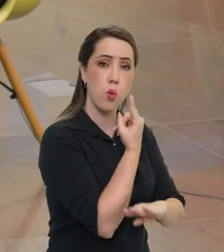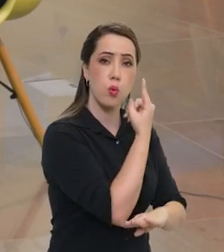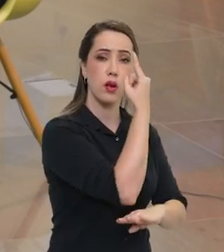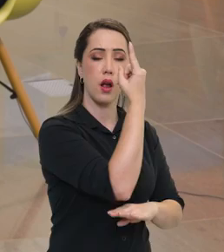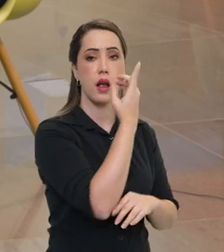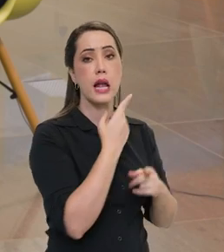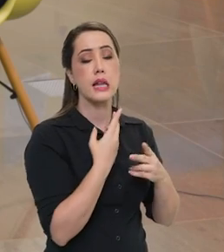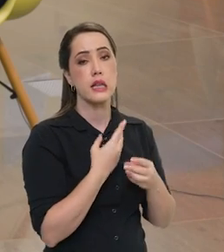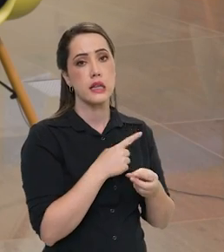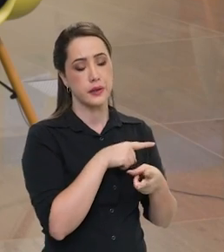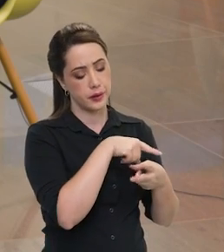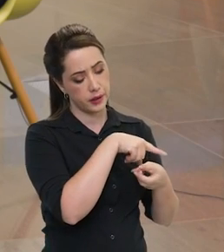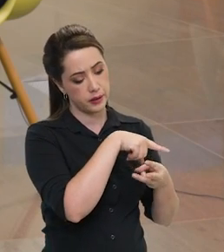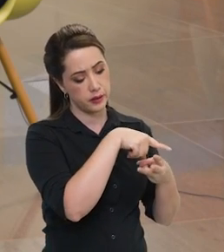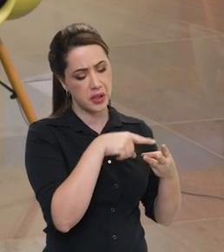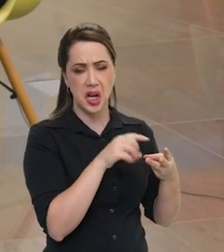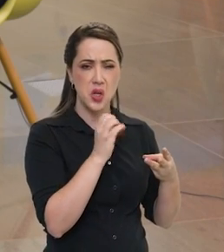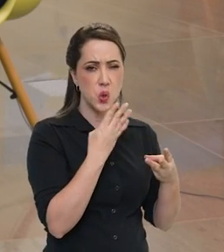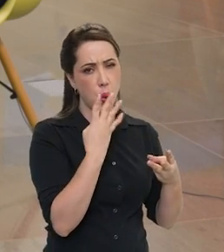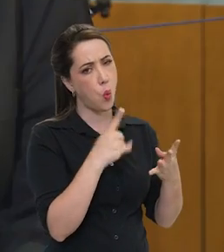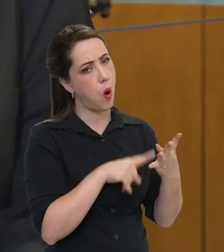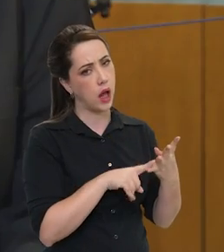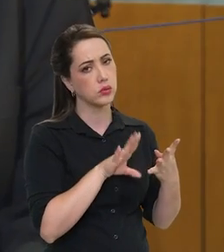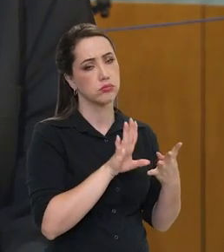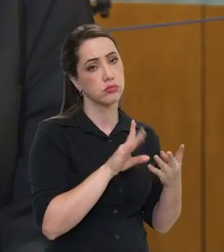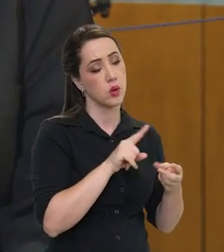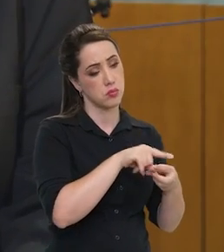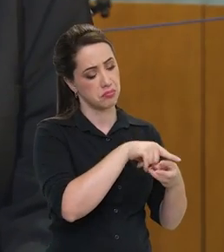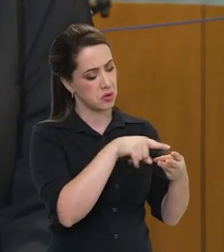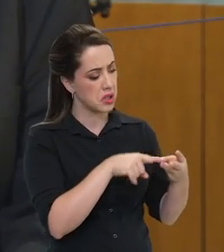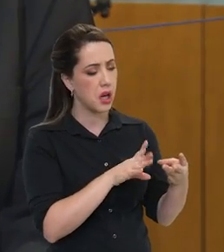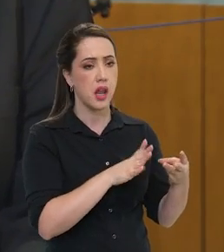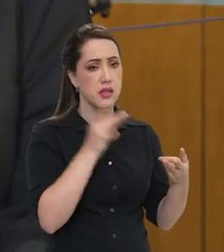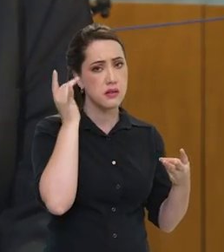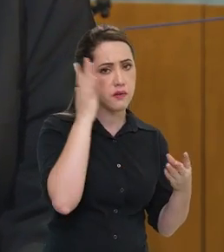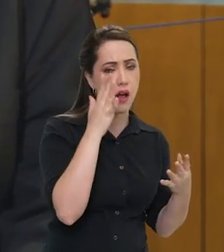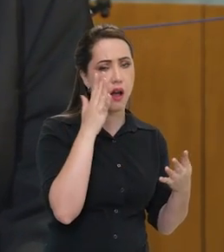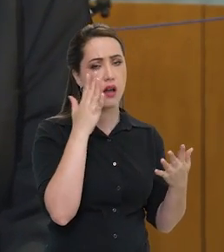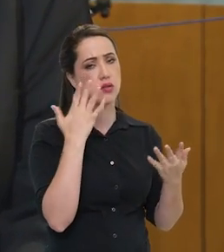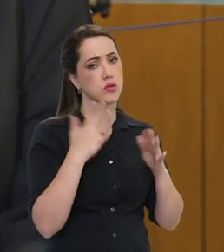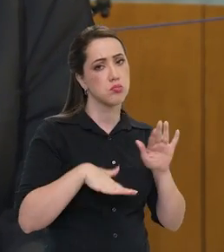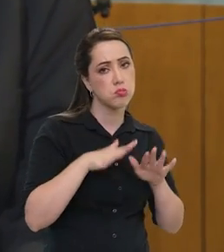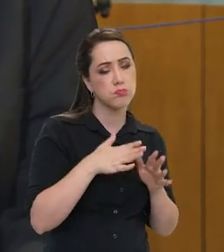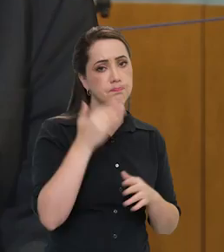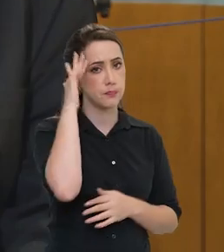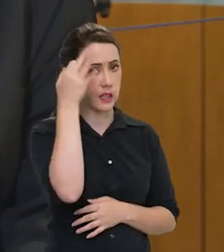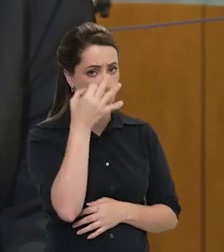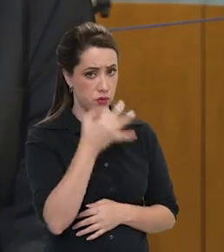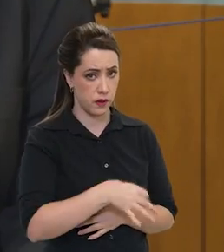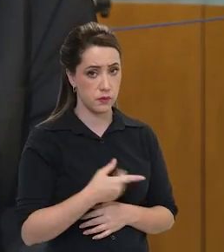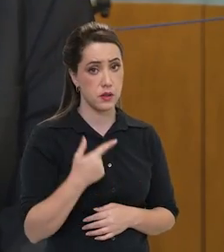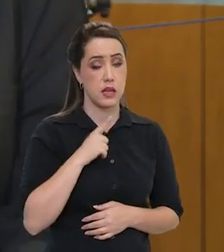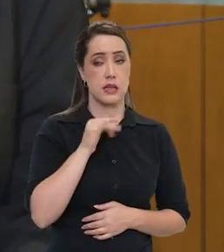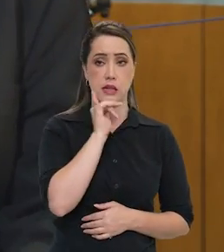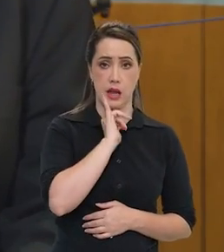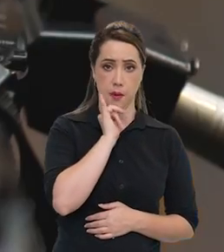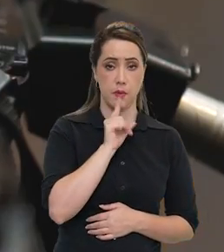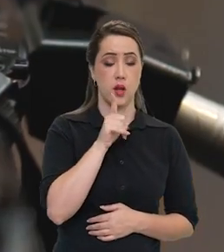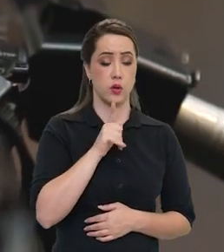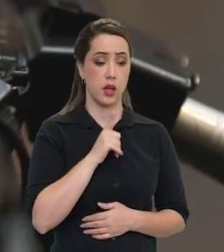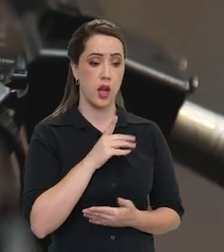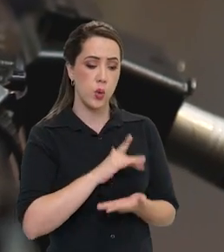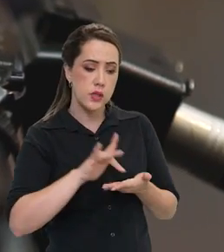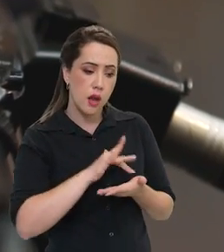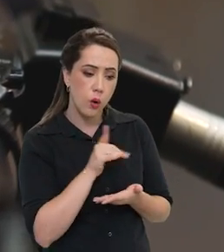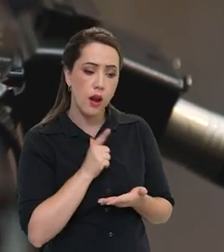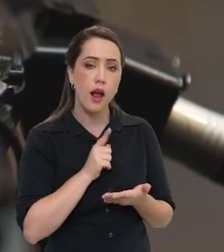quatro razões importantes para a gente estar no espaço. Algumas são muito óbvias e muito fáceis de entender. Eu tenho um celular que